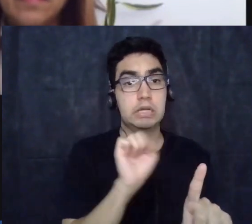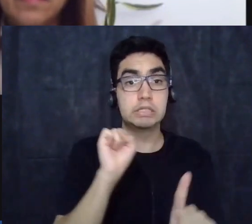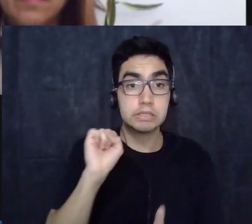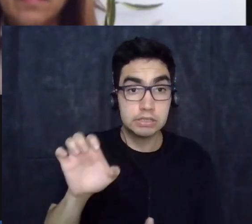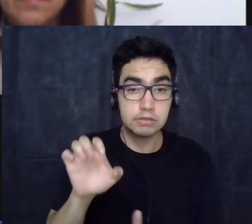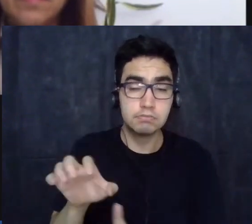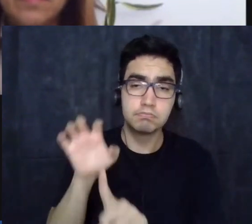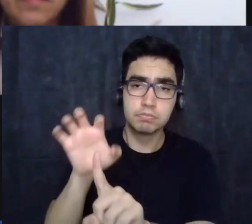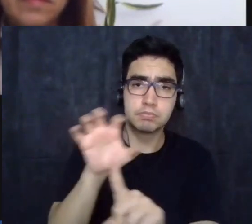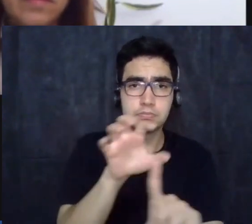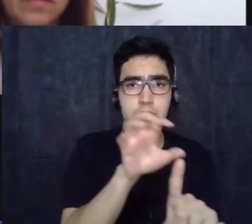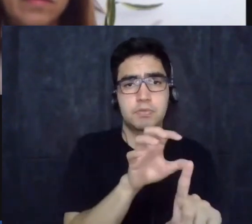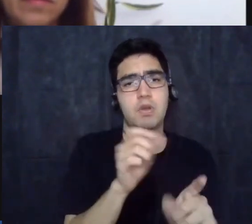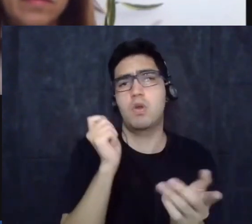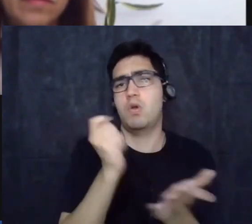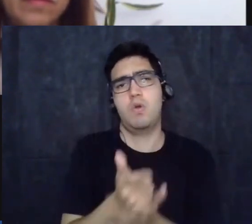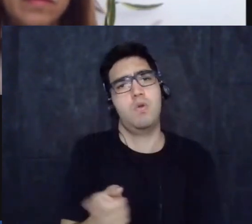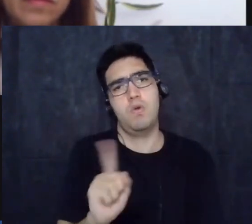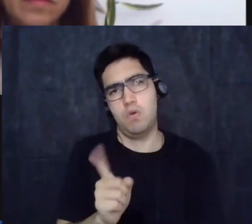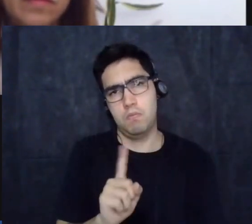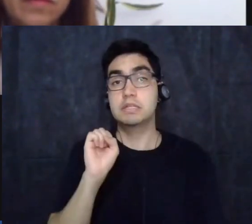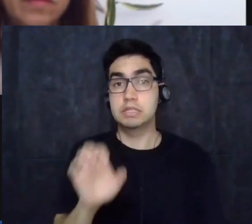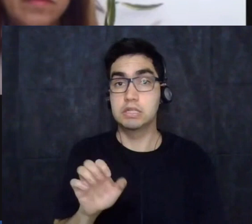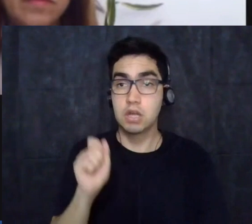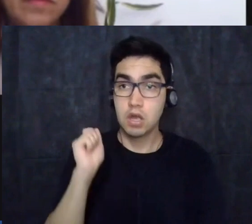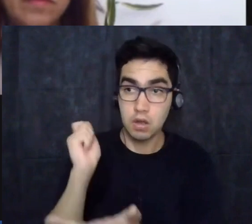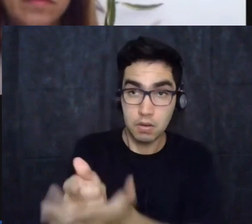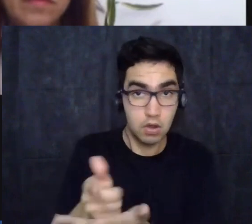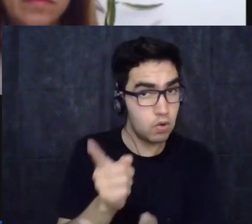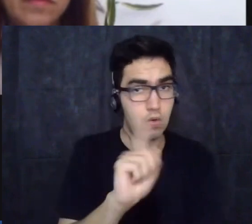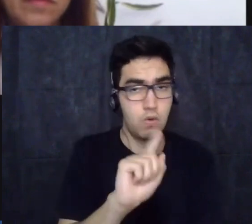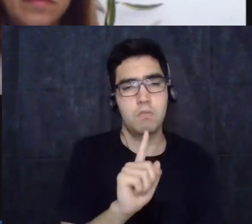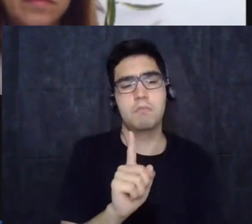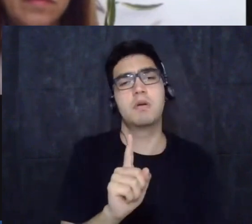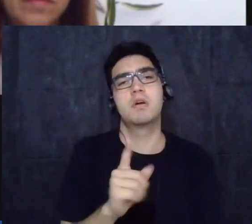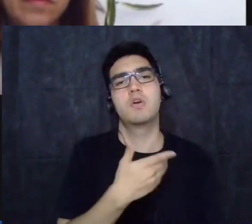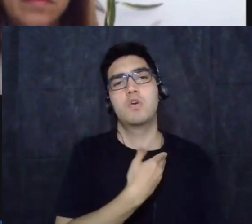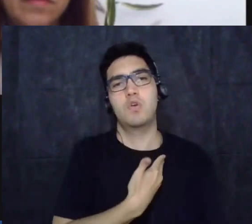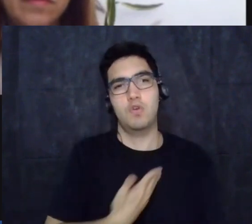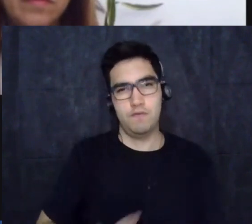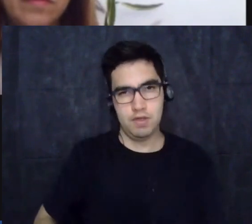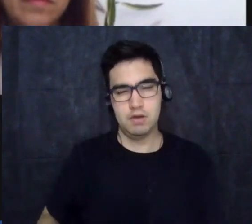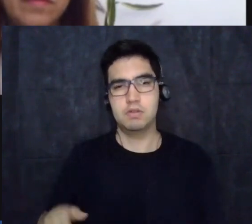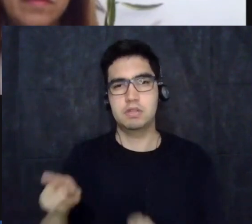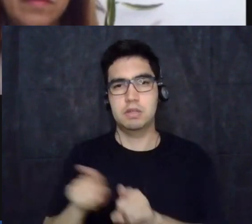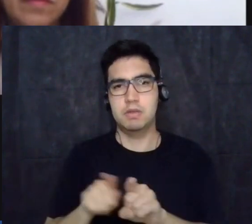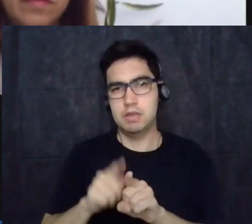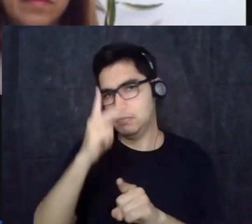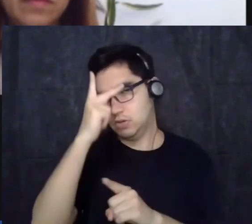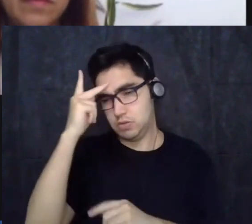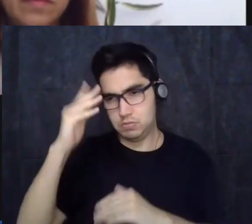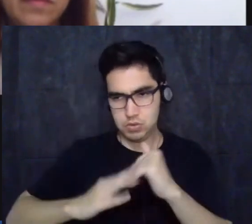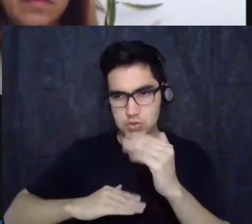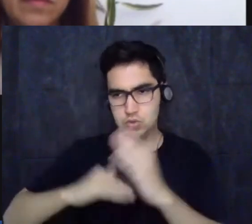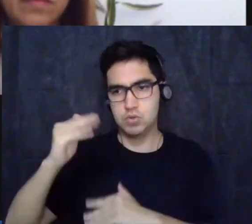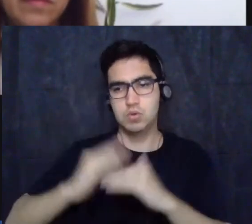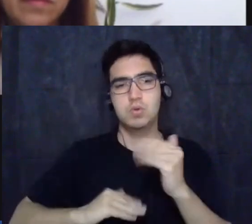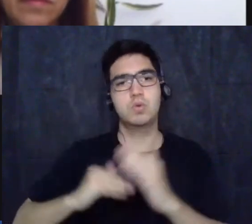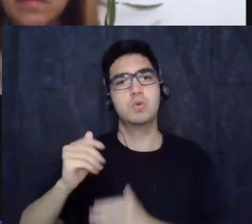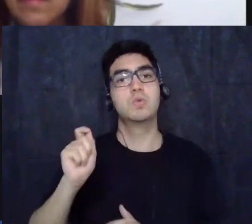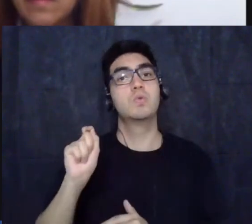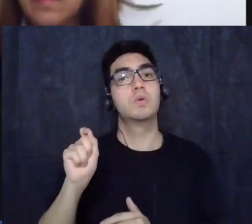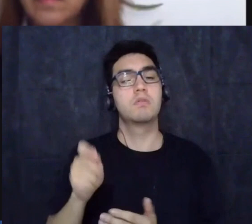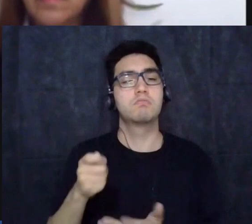deixando de comprar o governo e os produtores locais são obrigados a